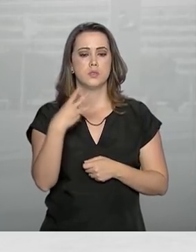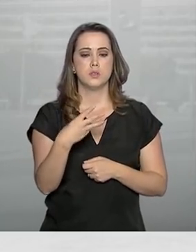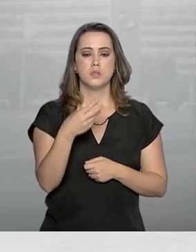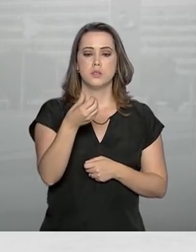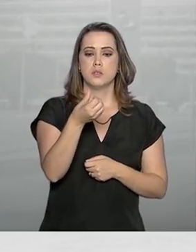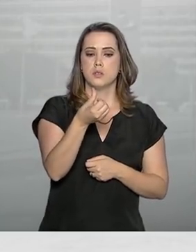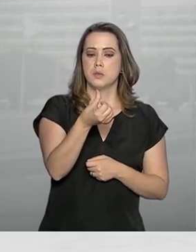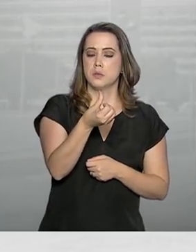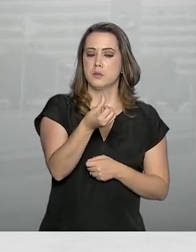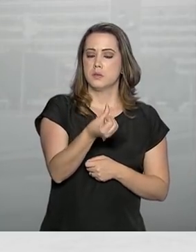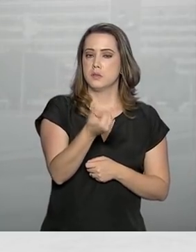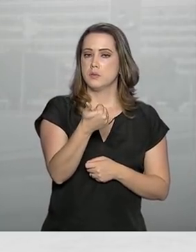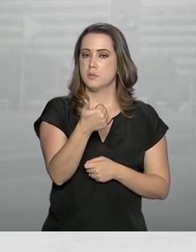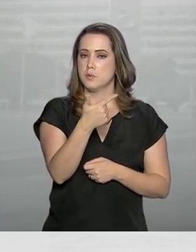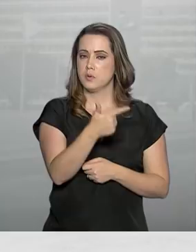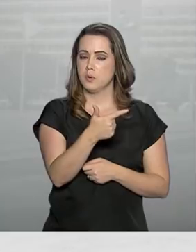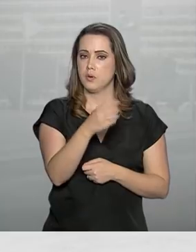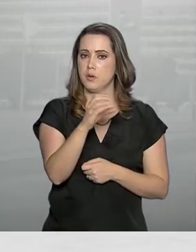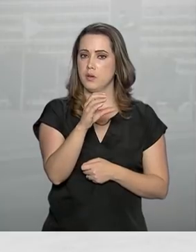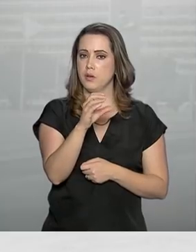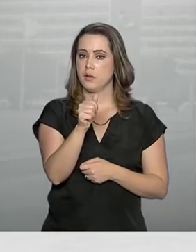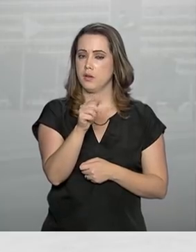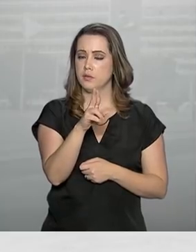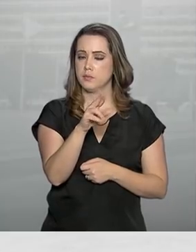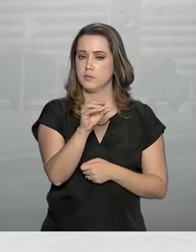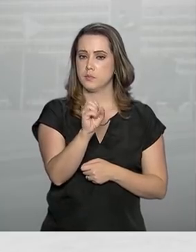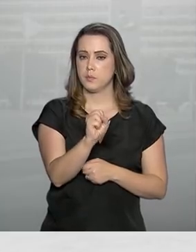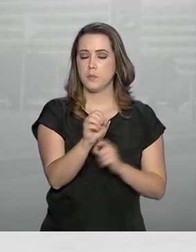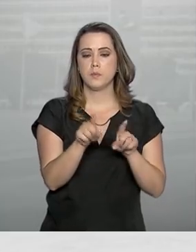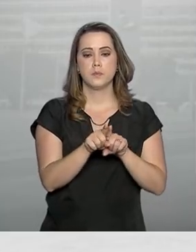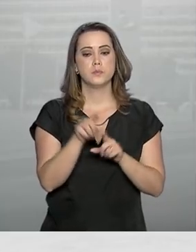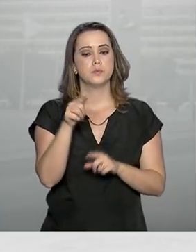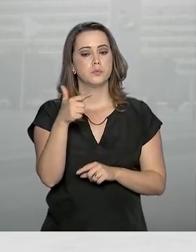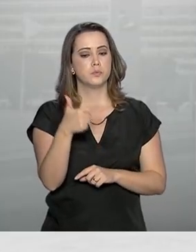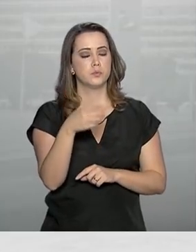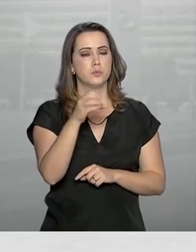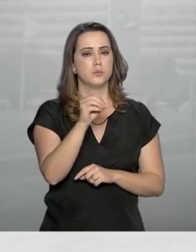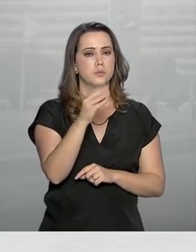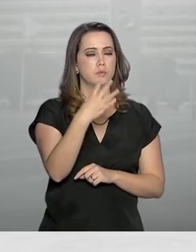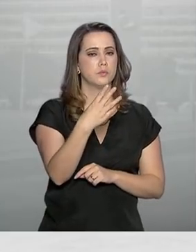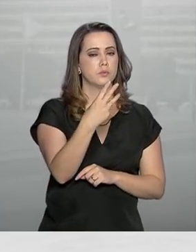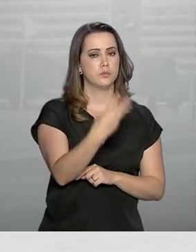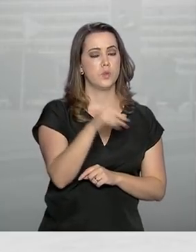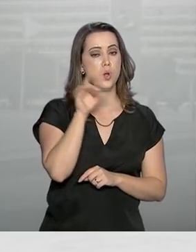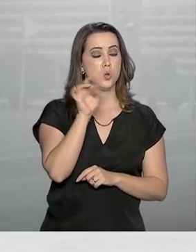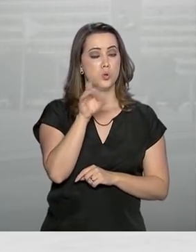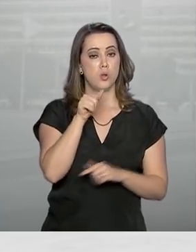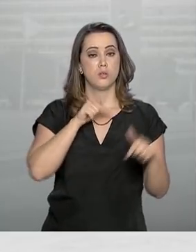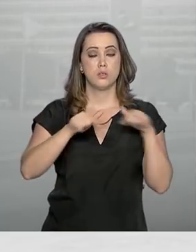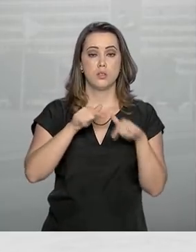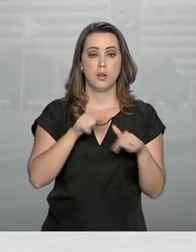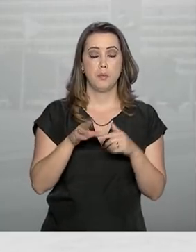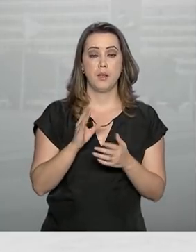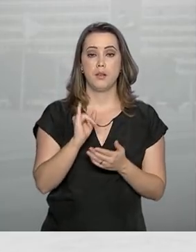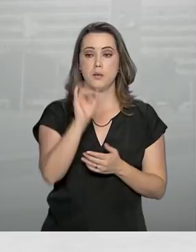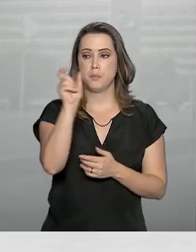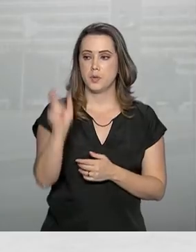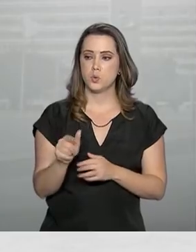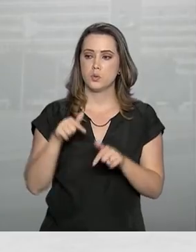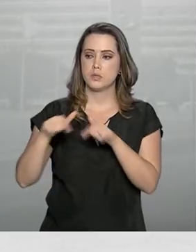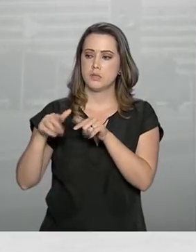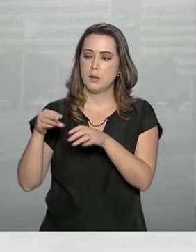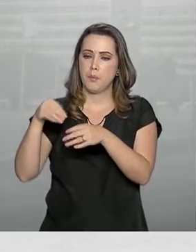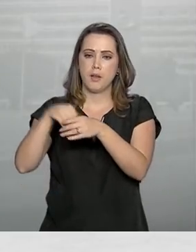.612 cargos comissionados, sendo que 2.043 só podem ser ocupados por